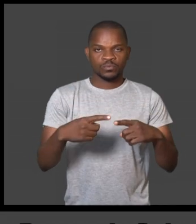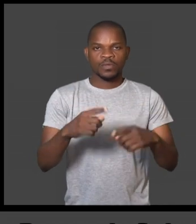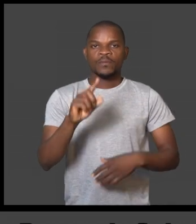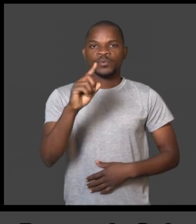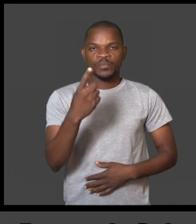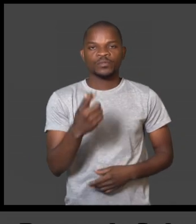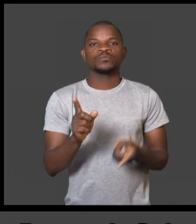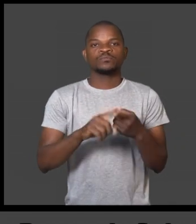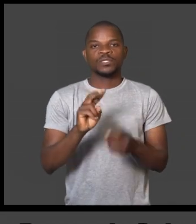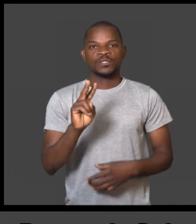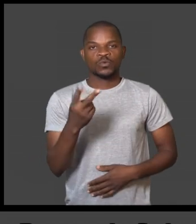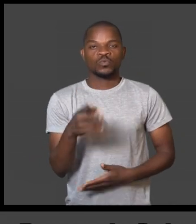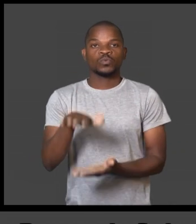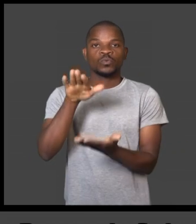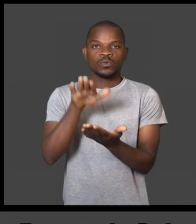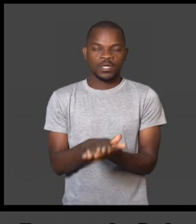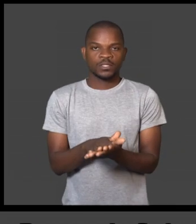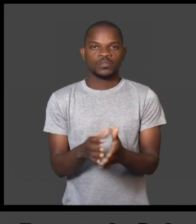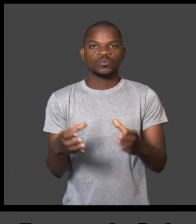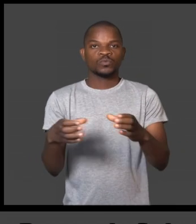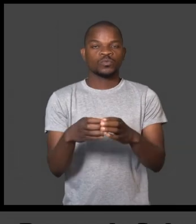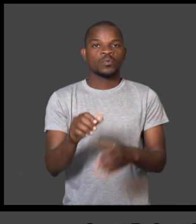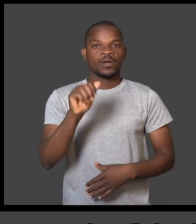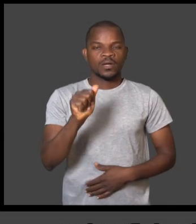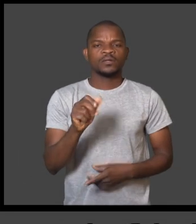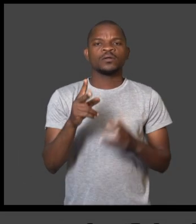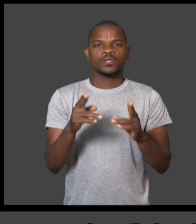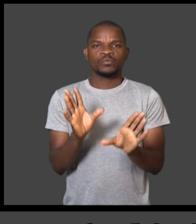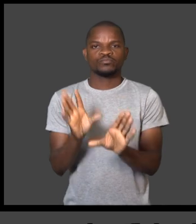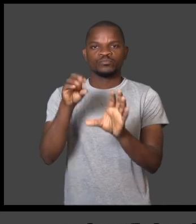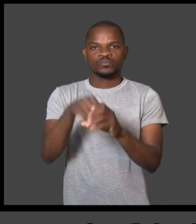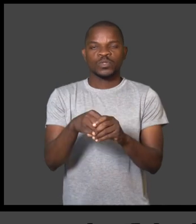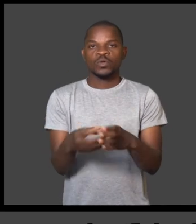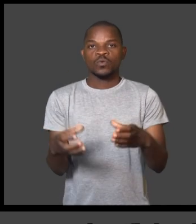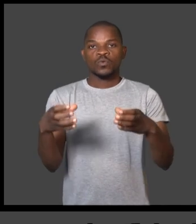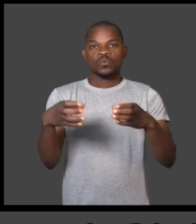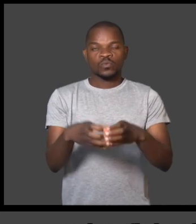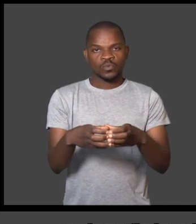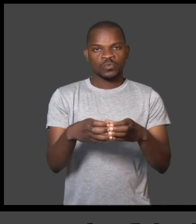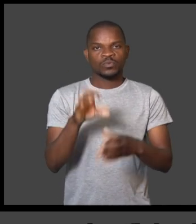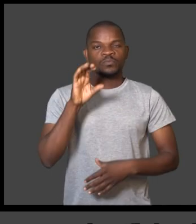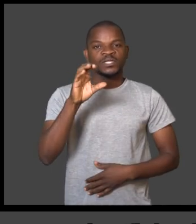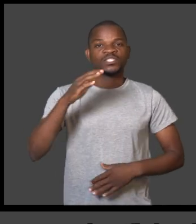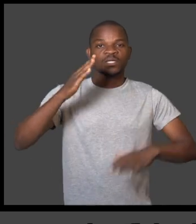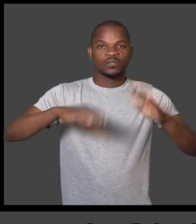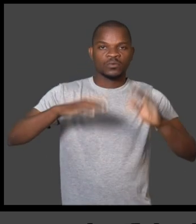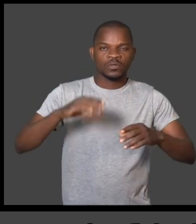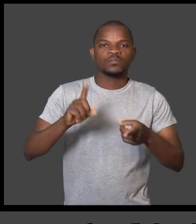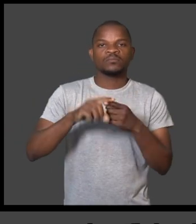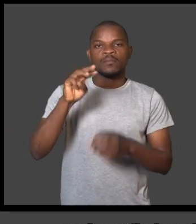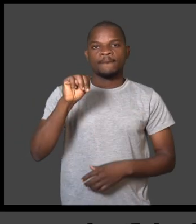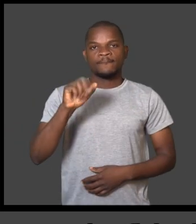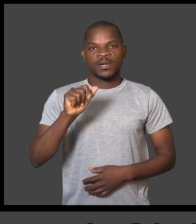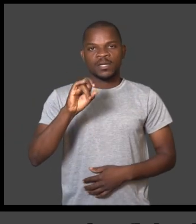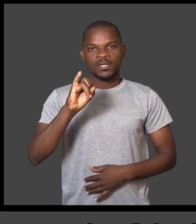os dois primeiros classificados do grupo A, onde estão inseridas as seleções de Angola,